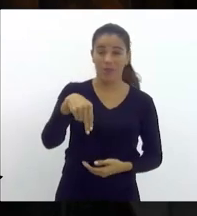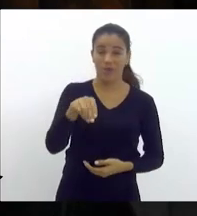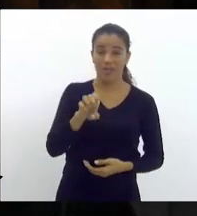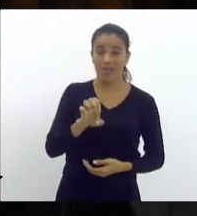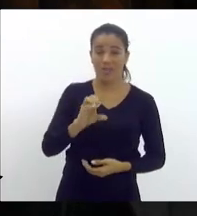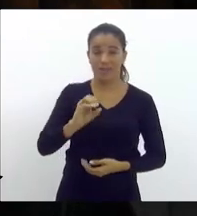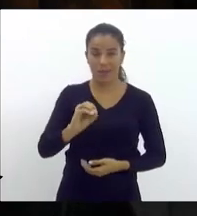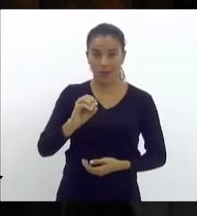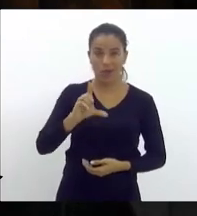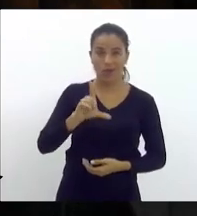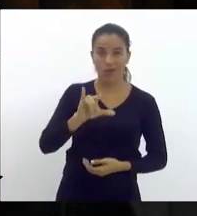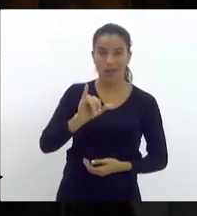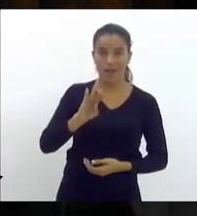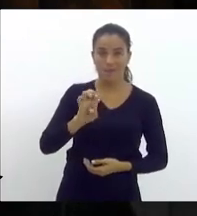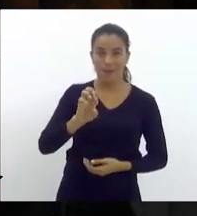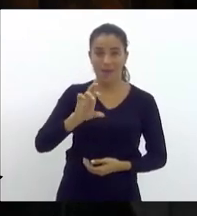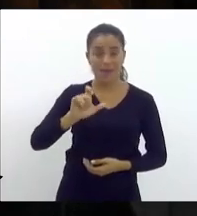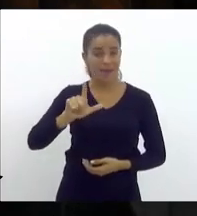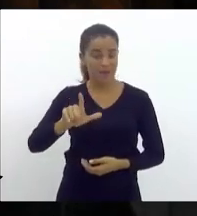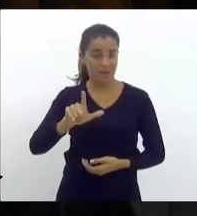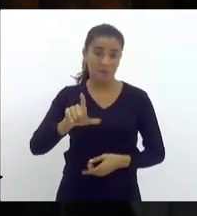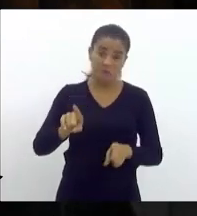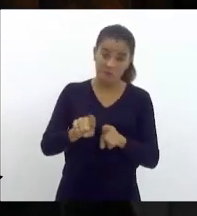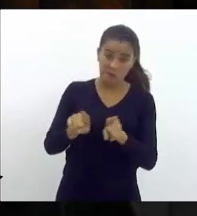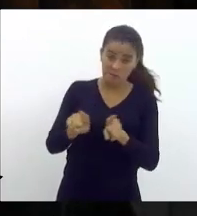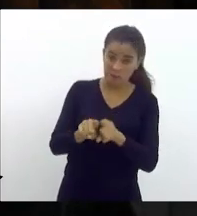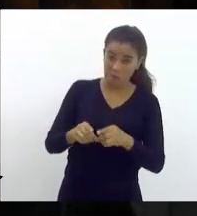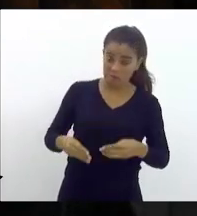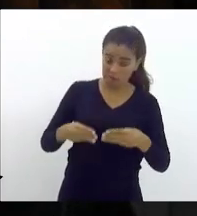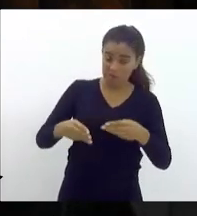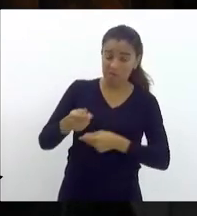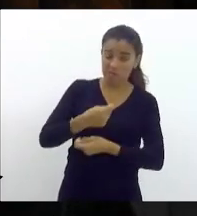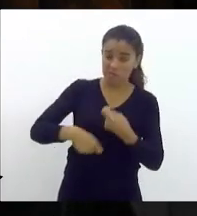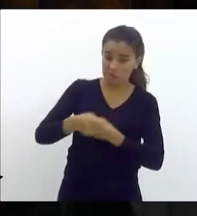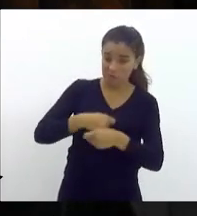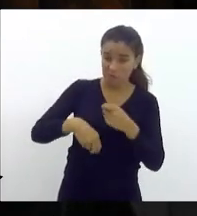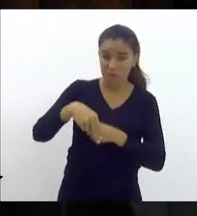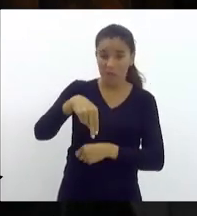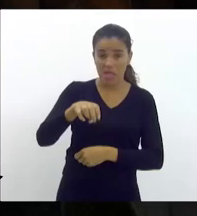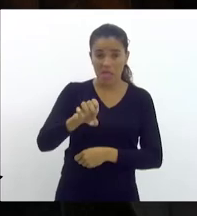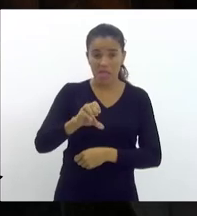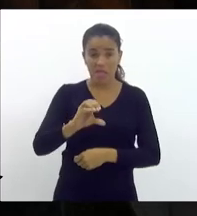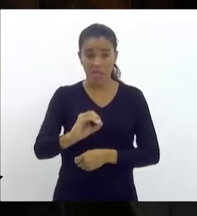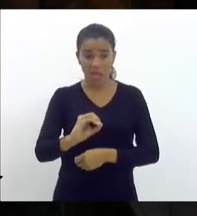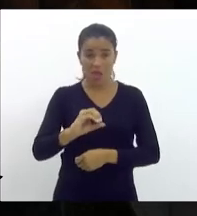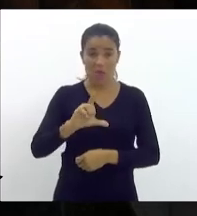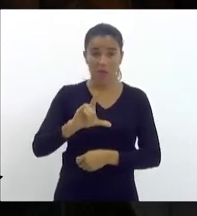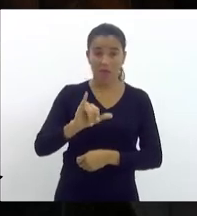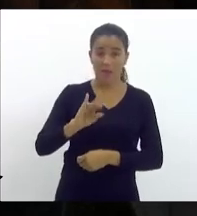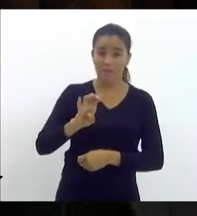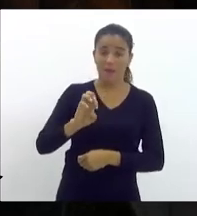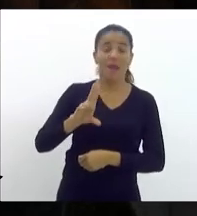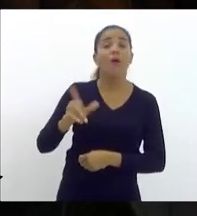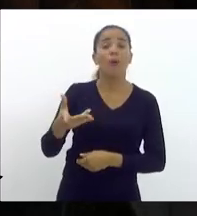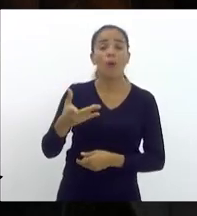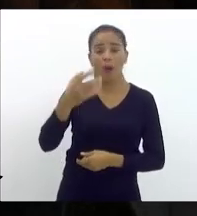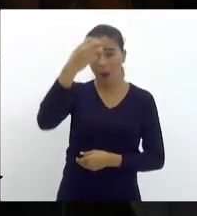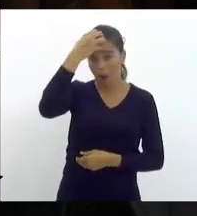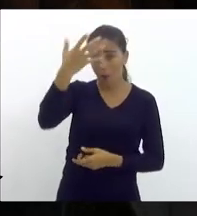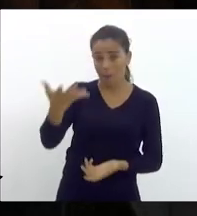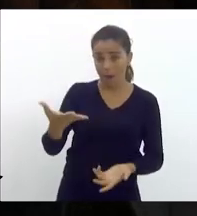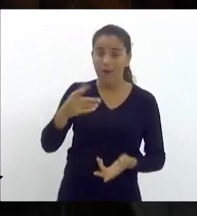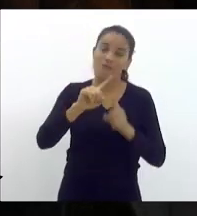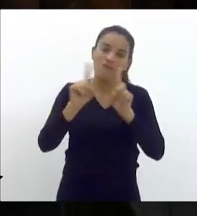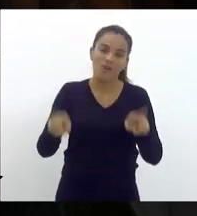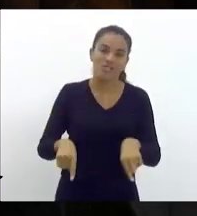ministro da Economia neoliberal, os maiores punidos seriam o quê? Os funcionários